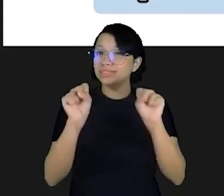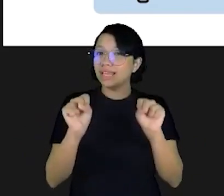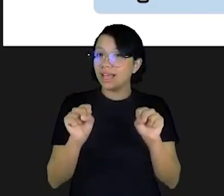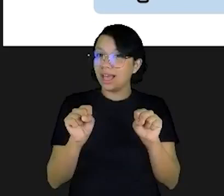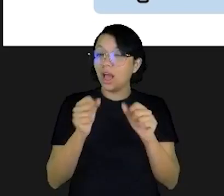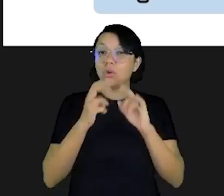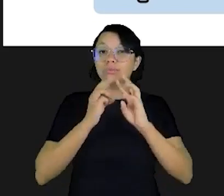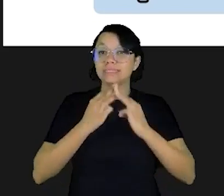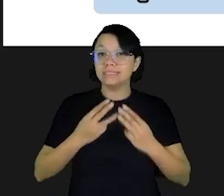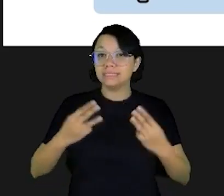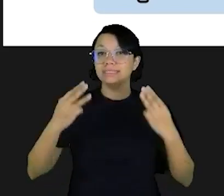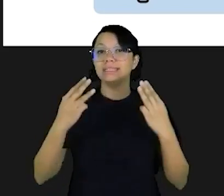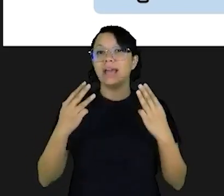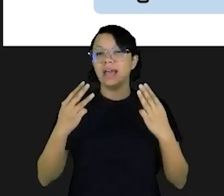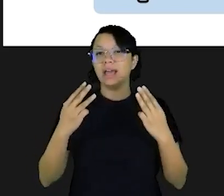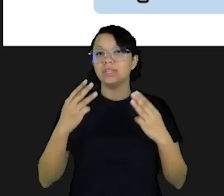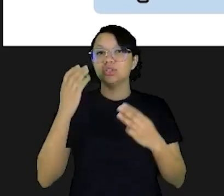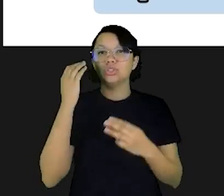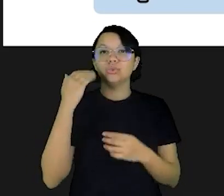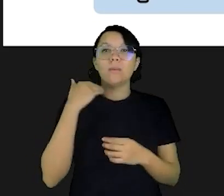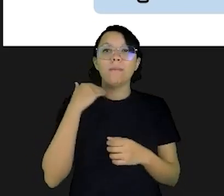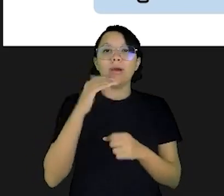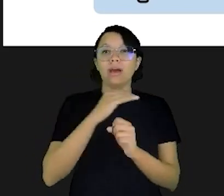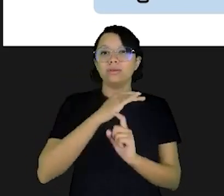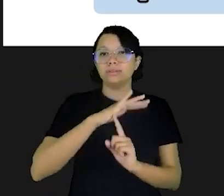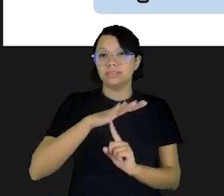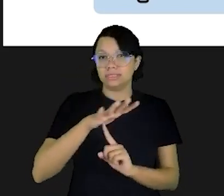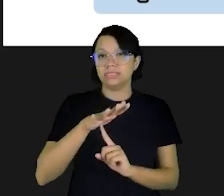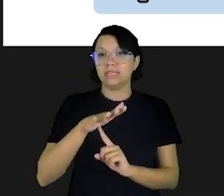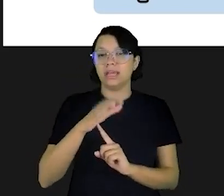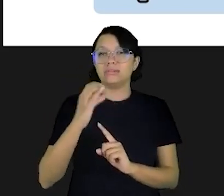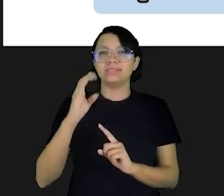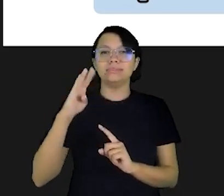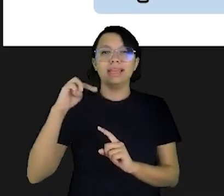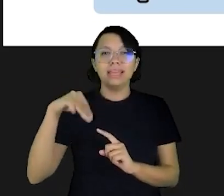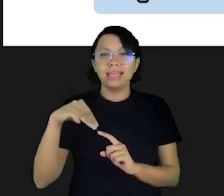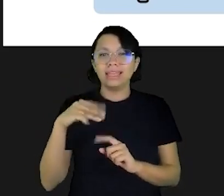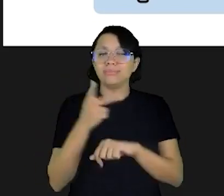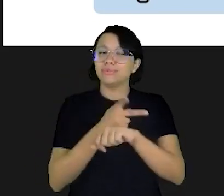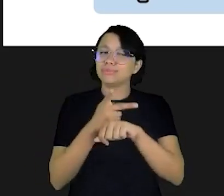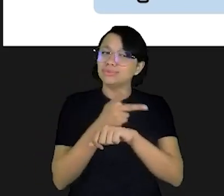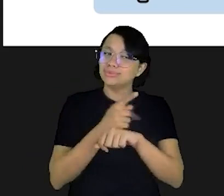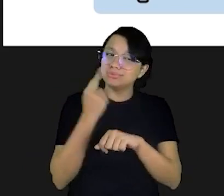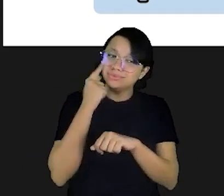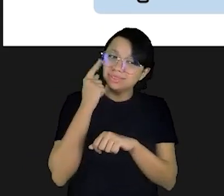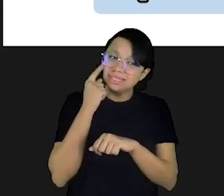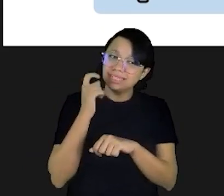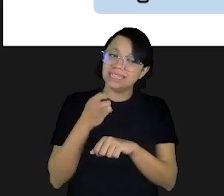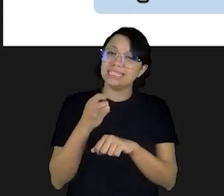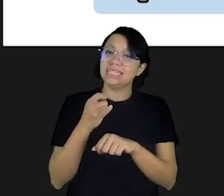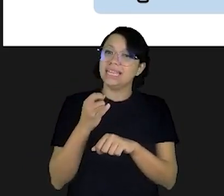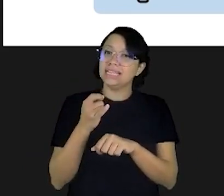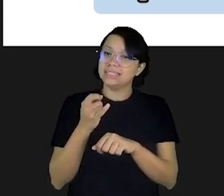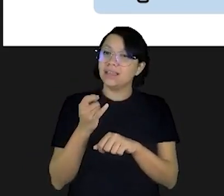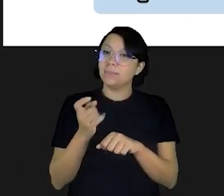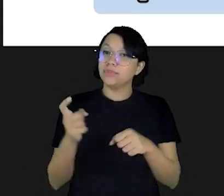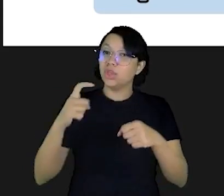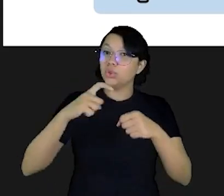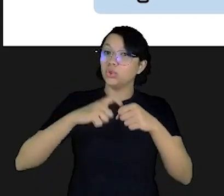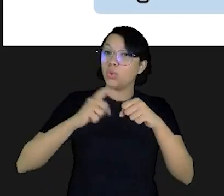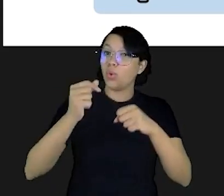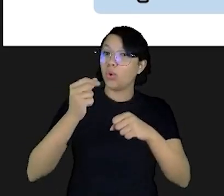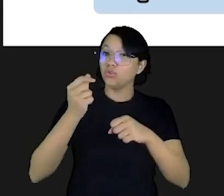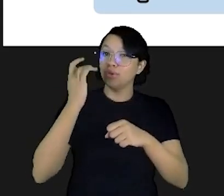consulte o site da CVM, da Comissão de Valores Imobiliários, verifique se aquela rentabilidade fácil que está sendo